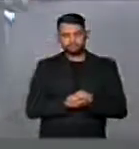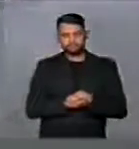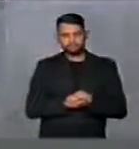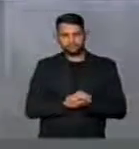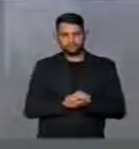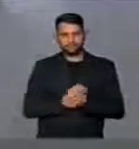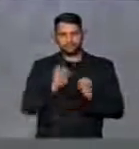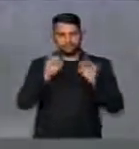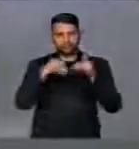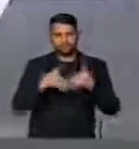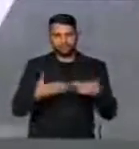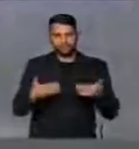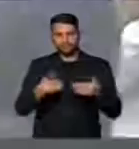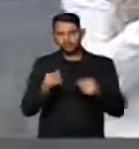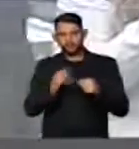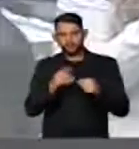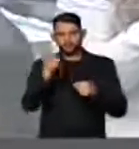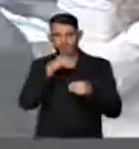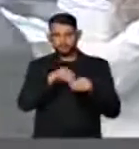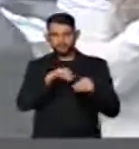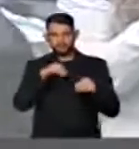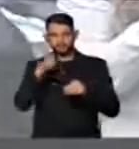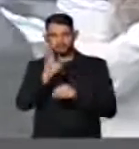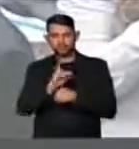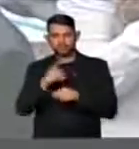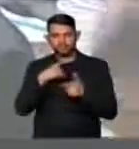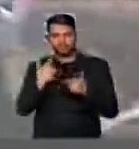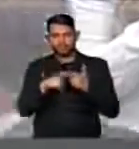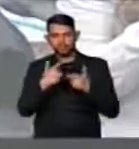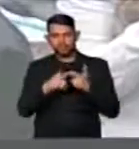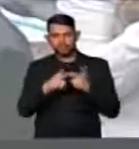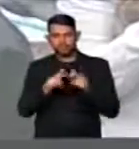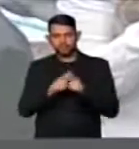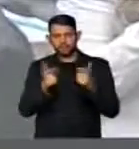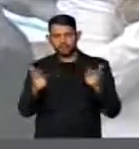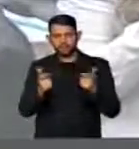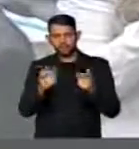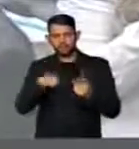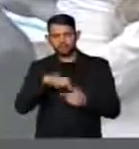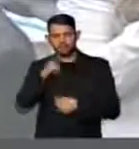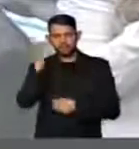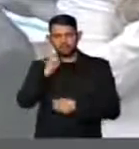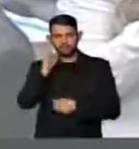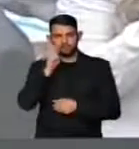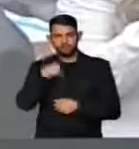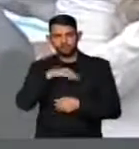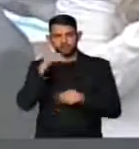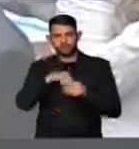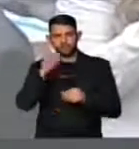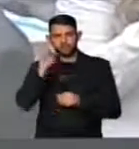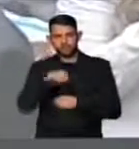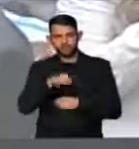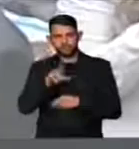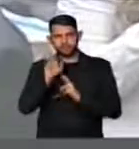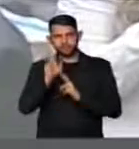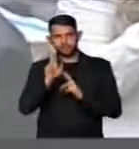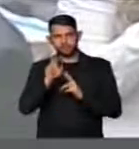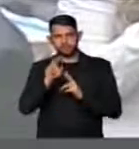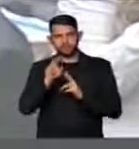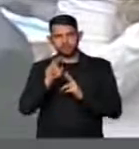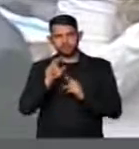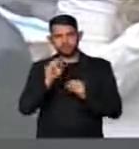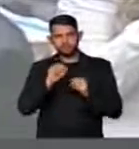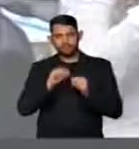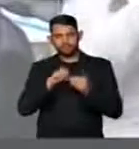Para concluir. E conseguir retirar o Brasil desta crise que é a maior da nossa história. Nós votamos sim esperando medidas